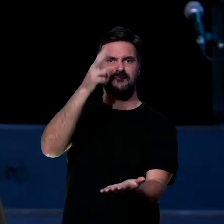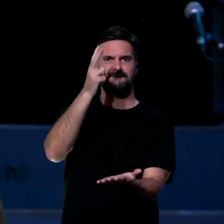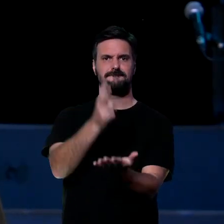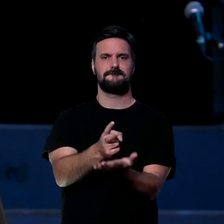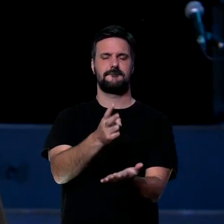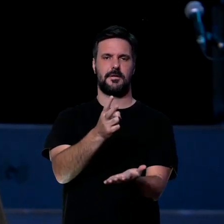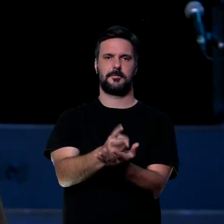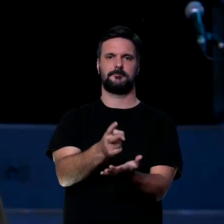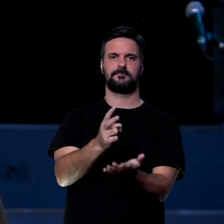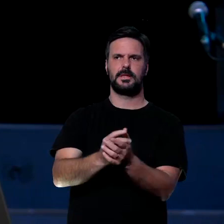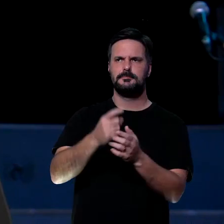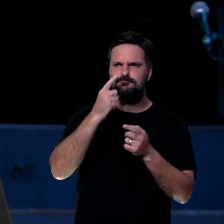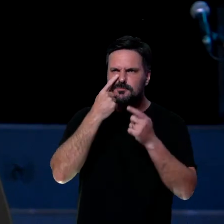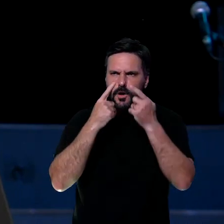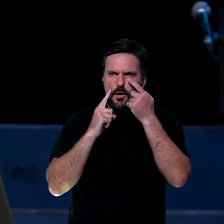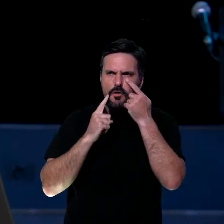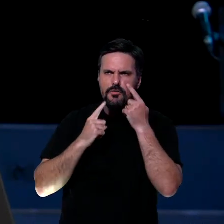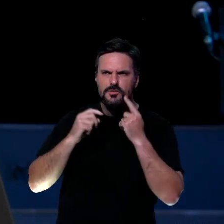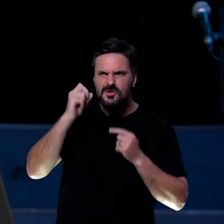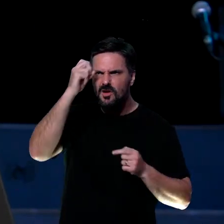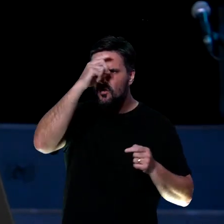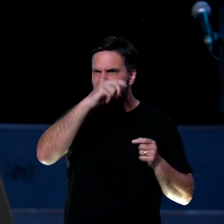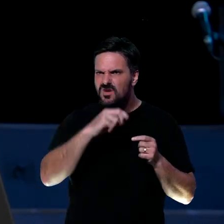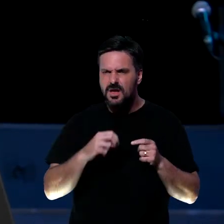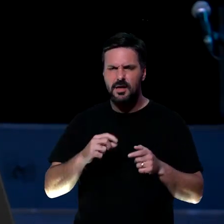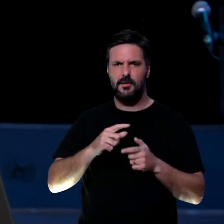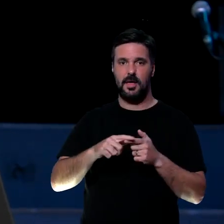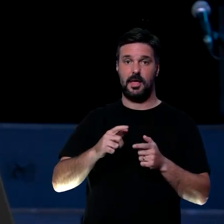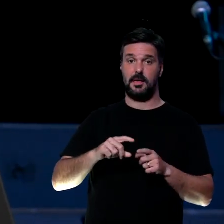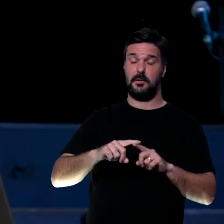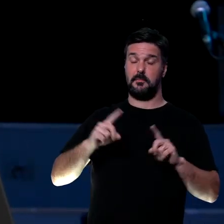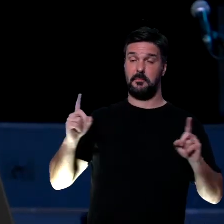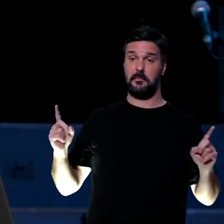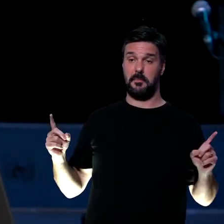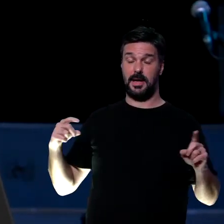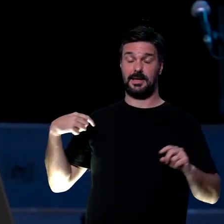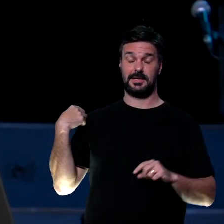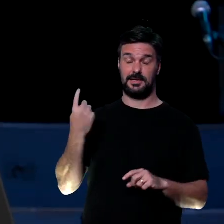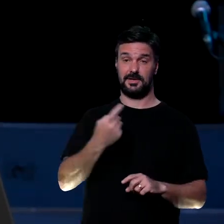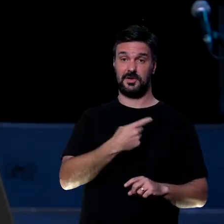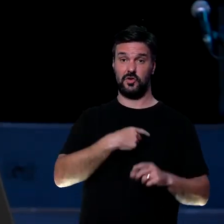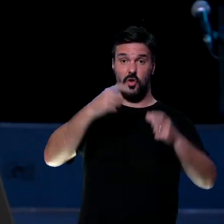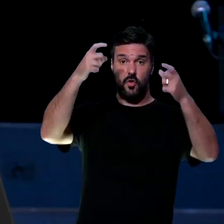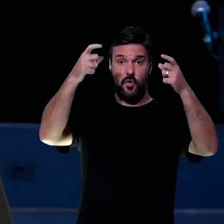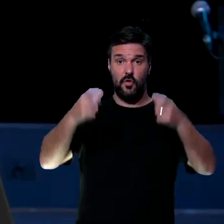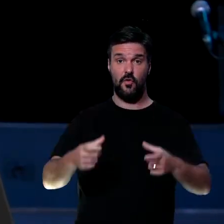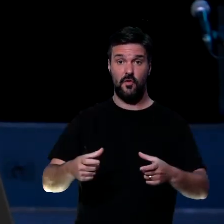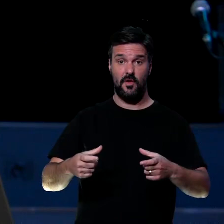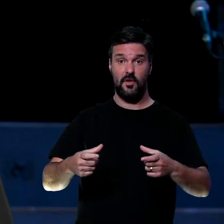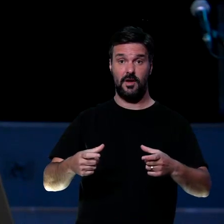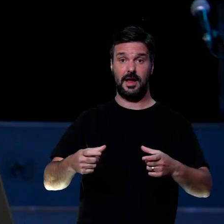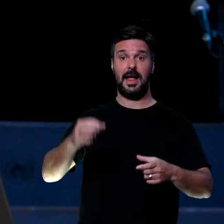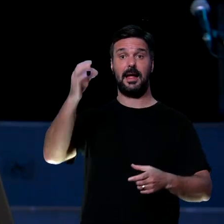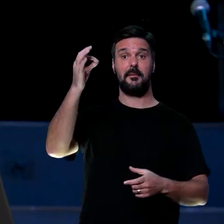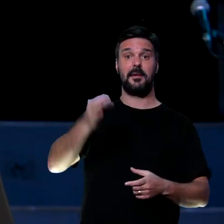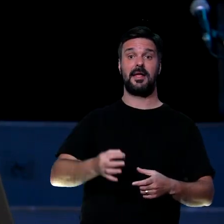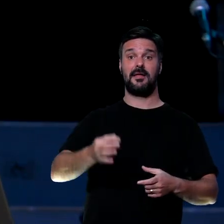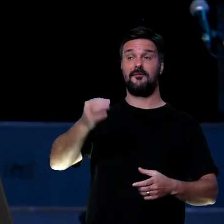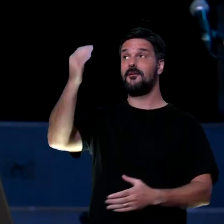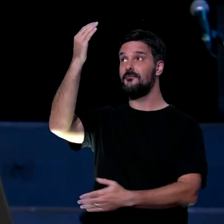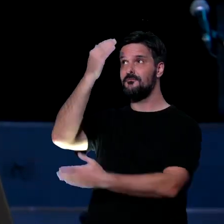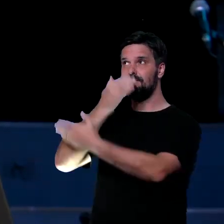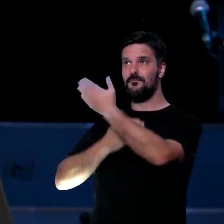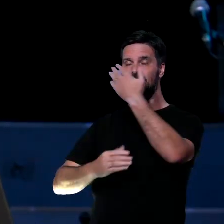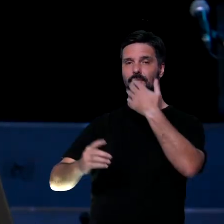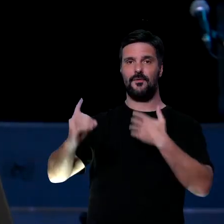problemas, a gente se preocupa, mas a gente sabe e vai para o lugar que pode resolver isso, que é a presença de Deus. Amém?